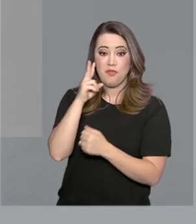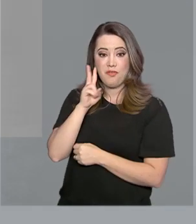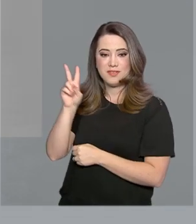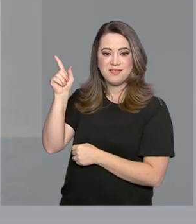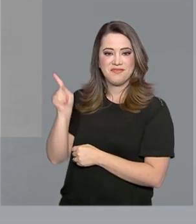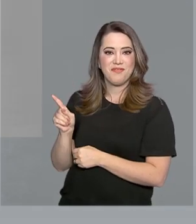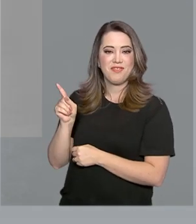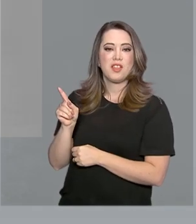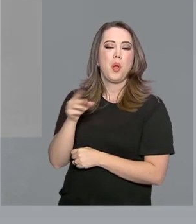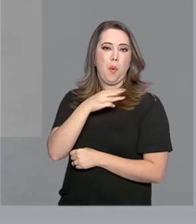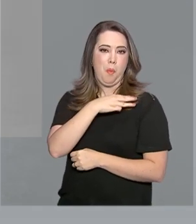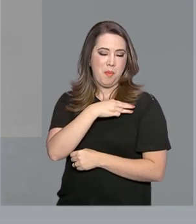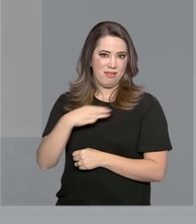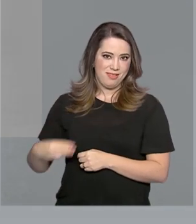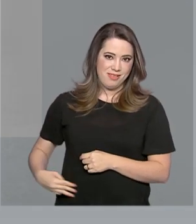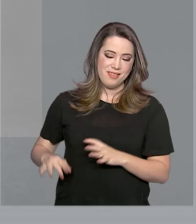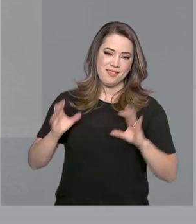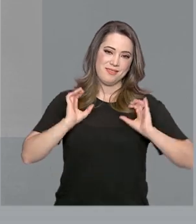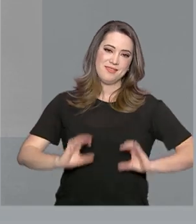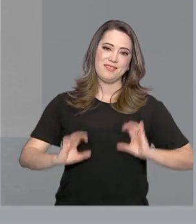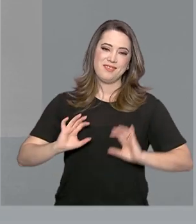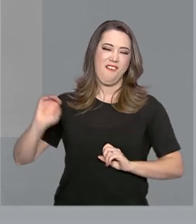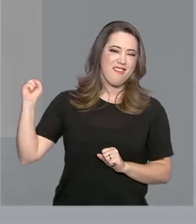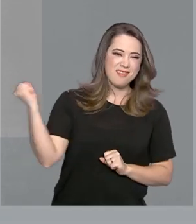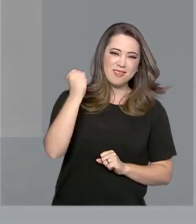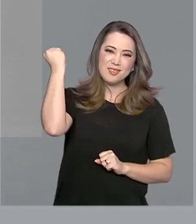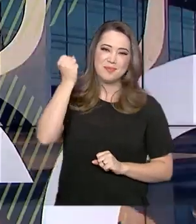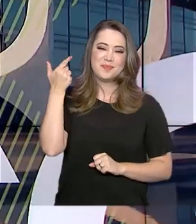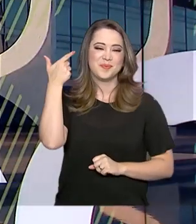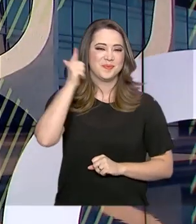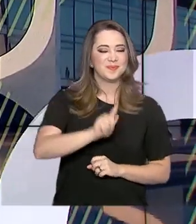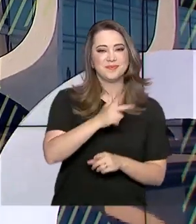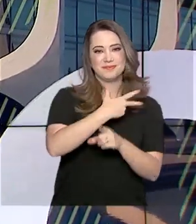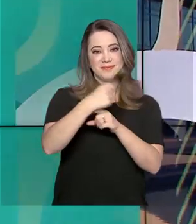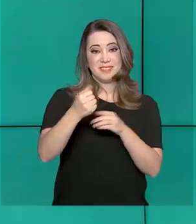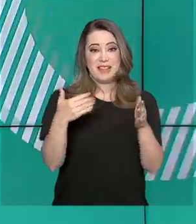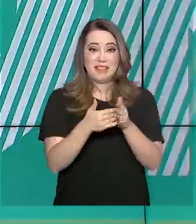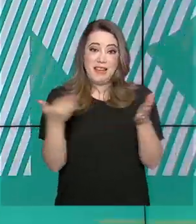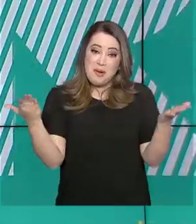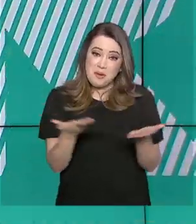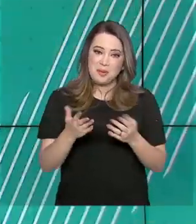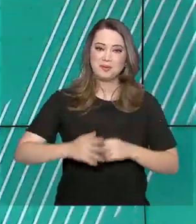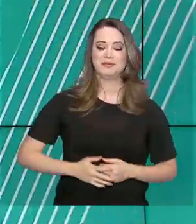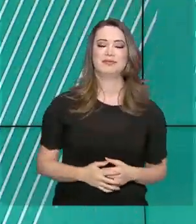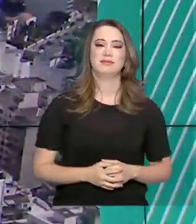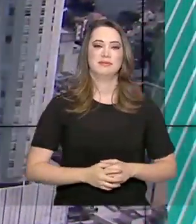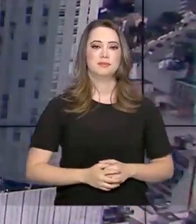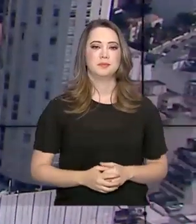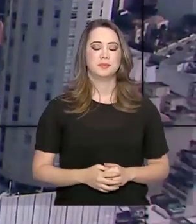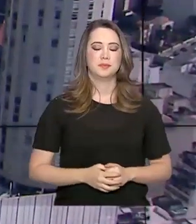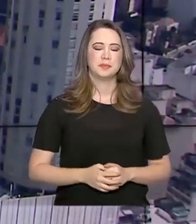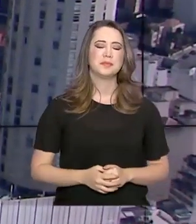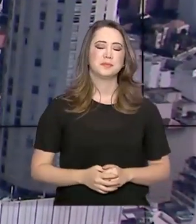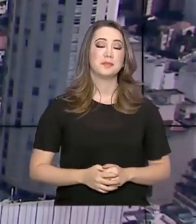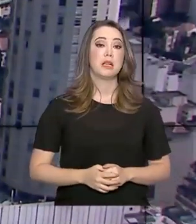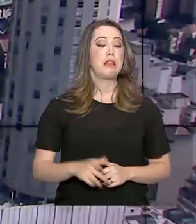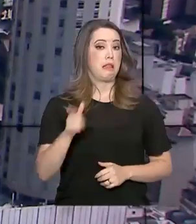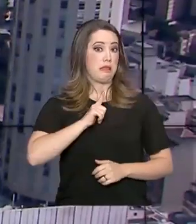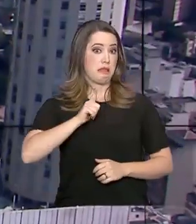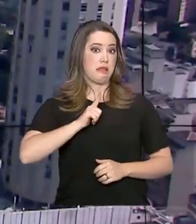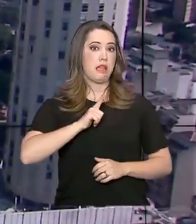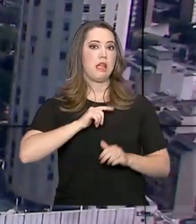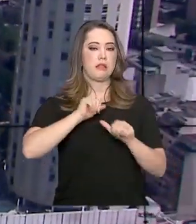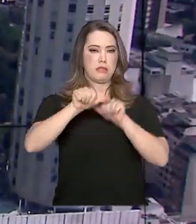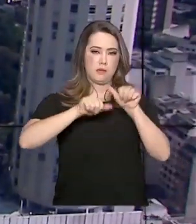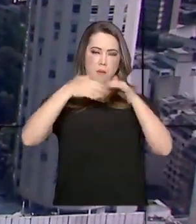Osmar Terra. Ele comemorou as conquistas até aqui. Durante a inauguração da usina solar flutuante